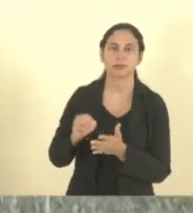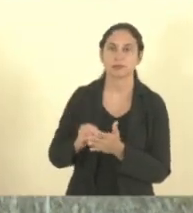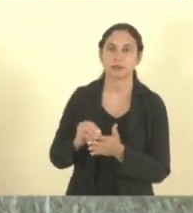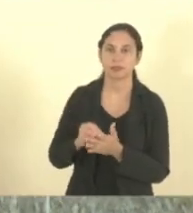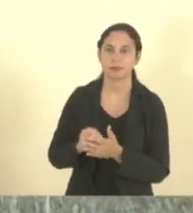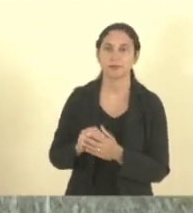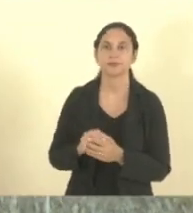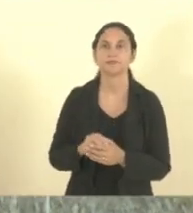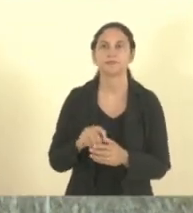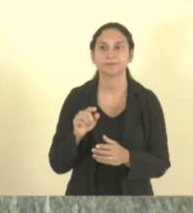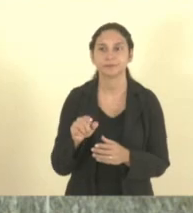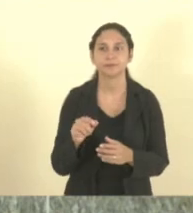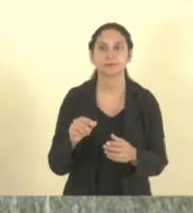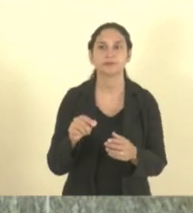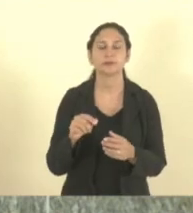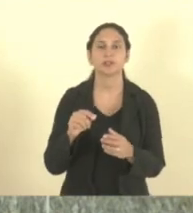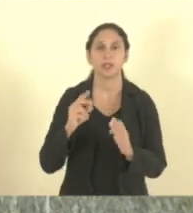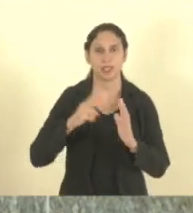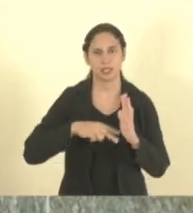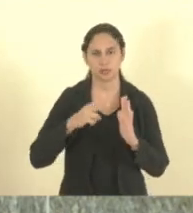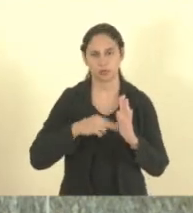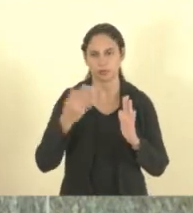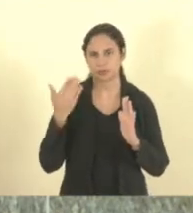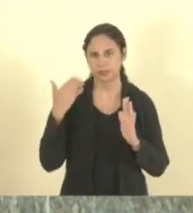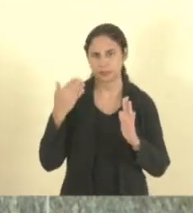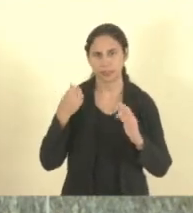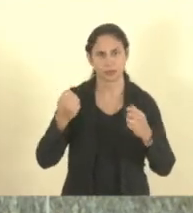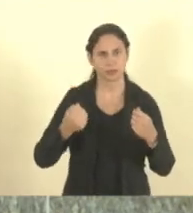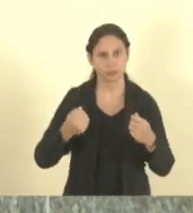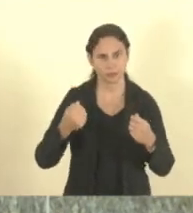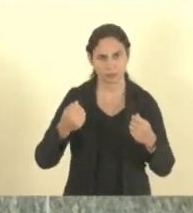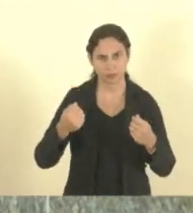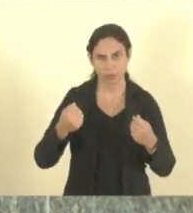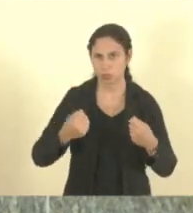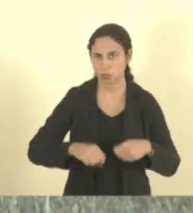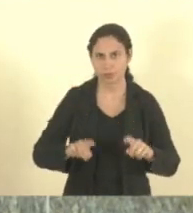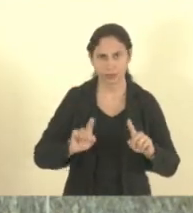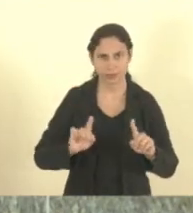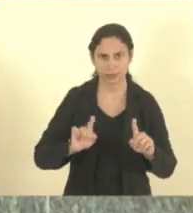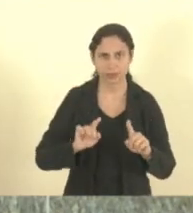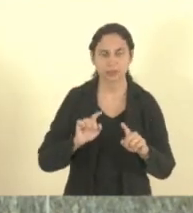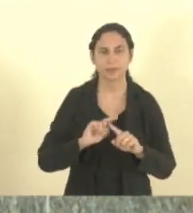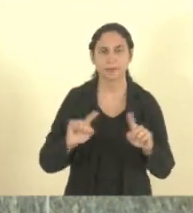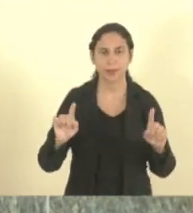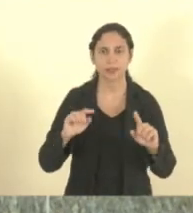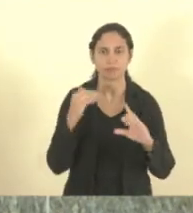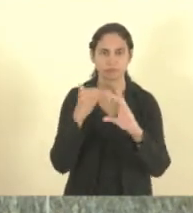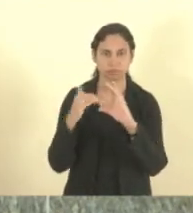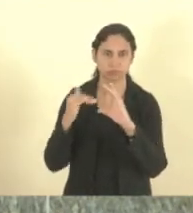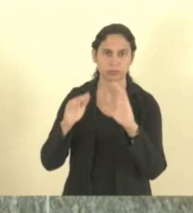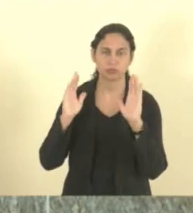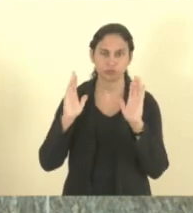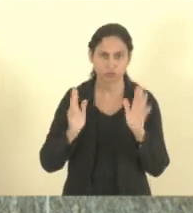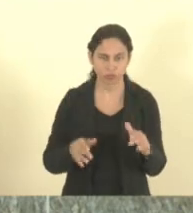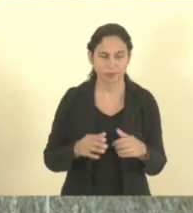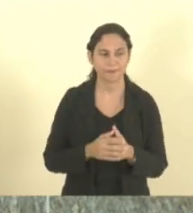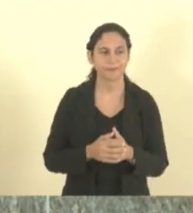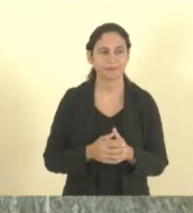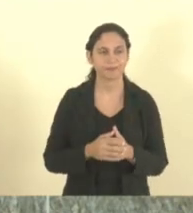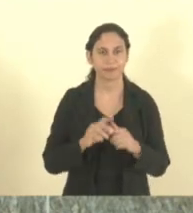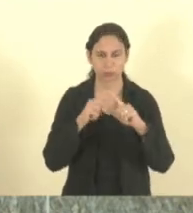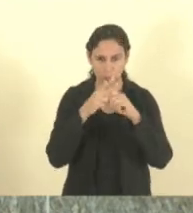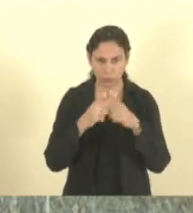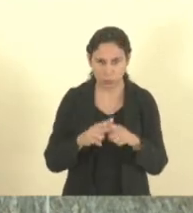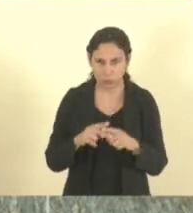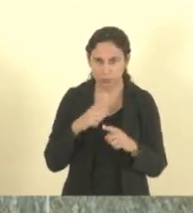de ofício a leitura da ata da reunião anterior e aprovar como encaminhado aos gabinetes ou se temos alguma retificação a fazer. Não tendo nenhuma retificação